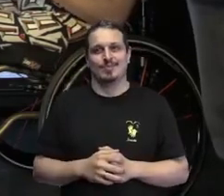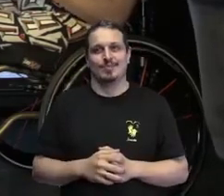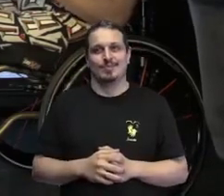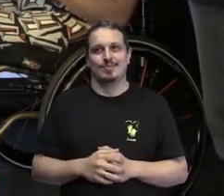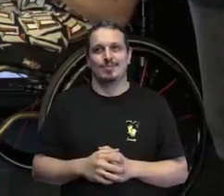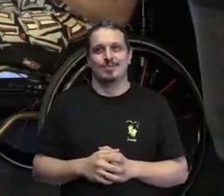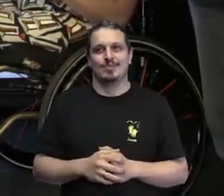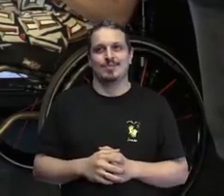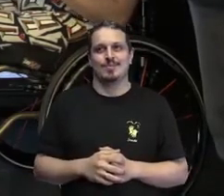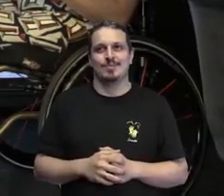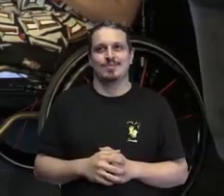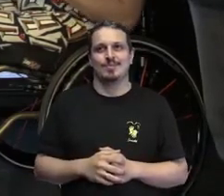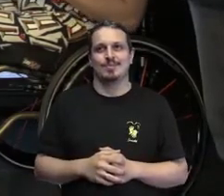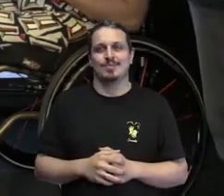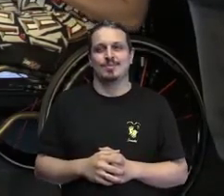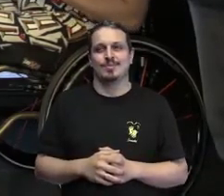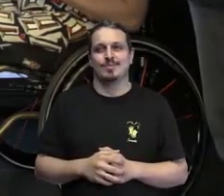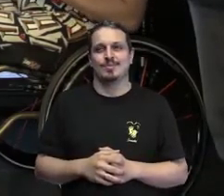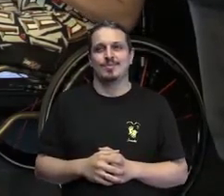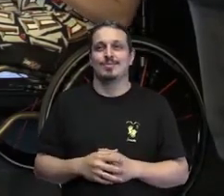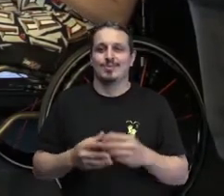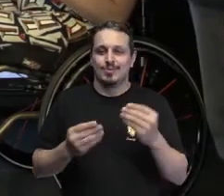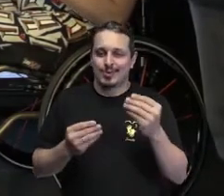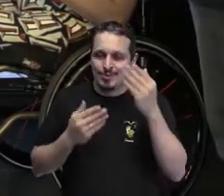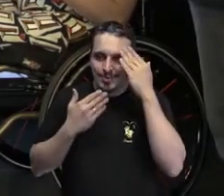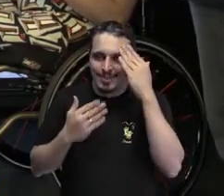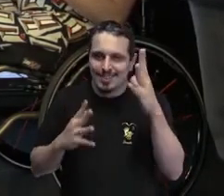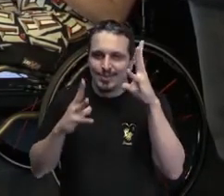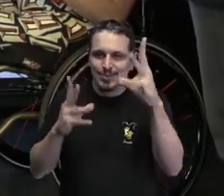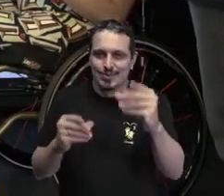E também agradecer aos meus pais, que eles estão assistindo eu aqui. E aí Obrigado.